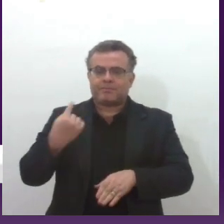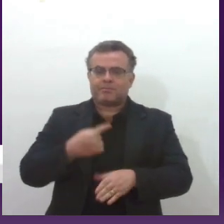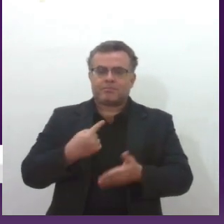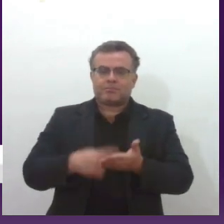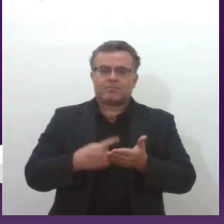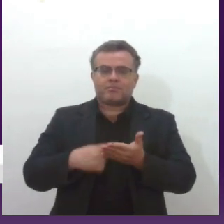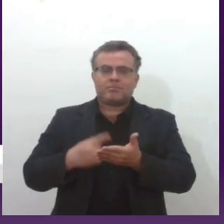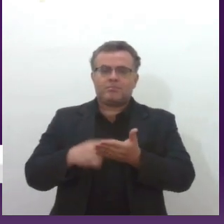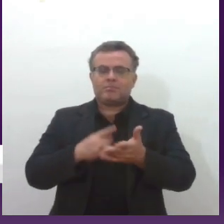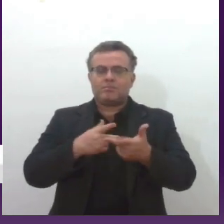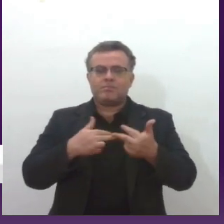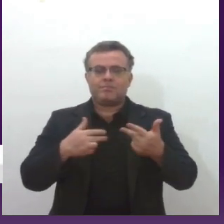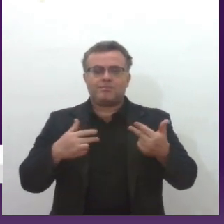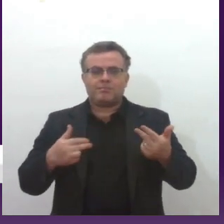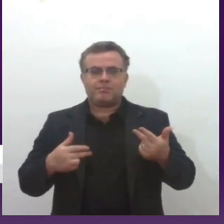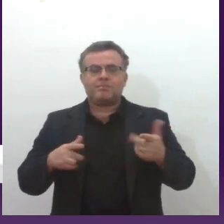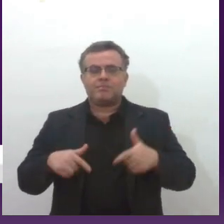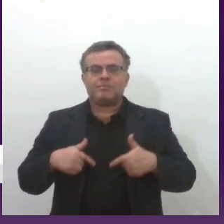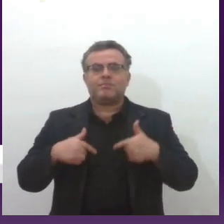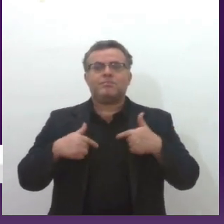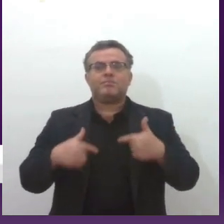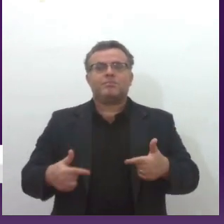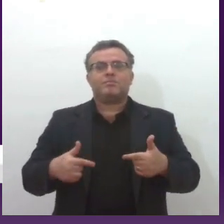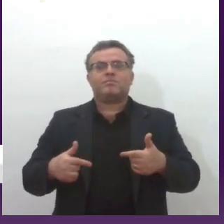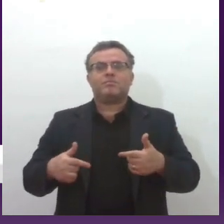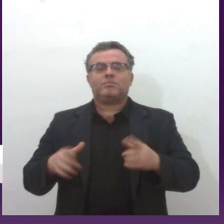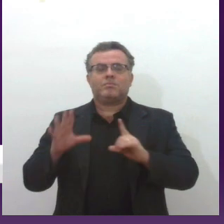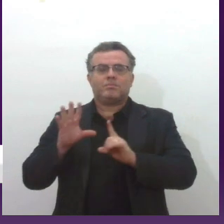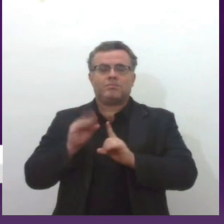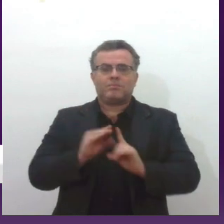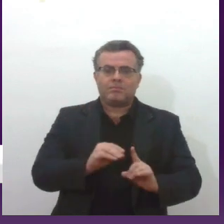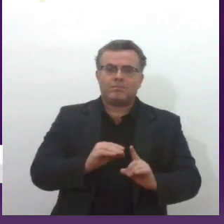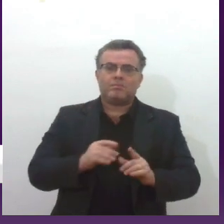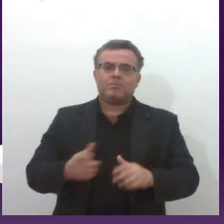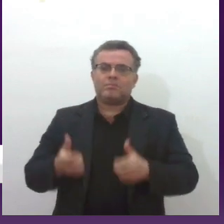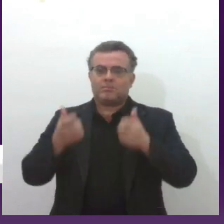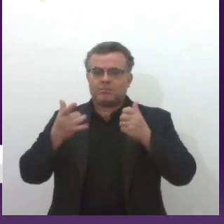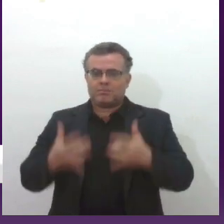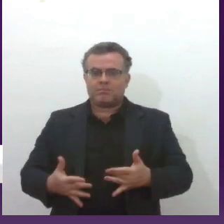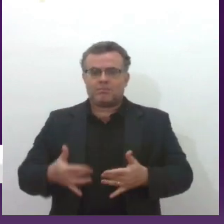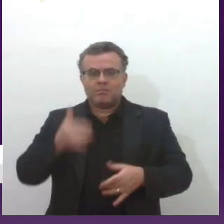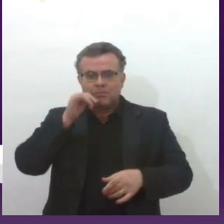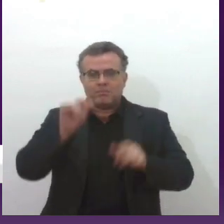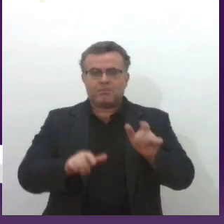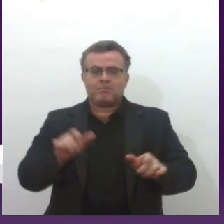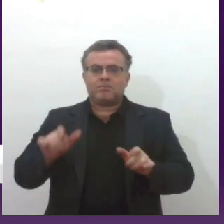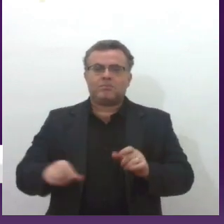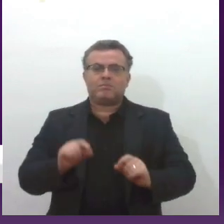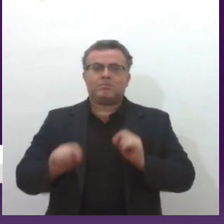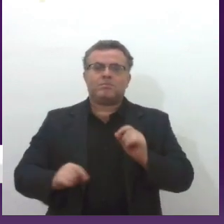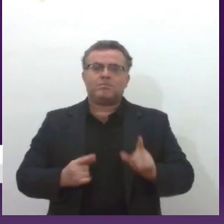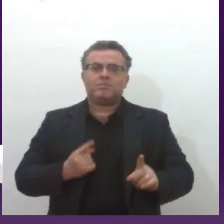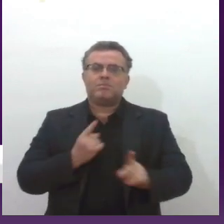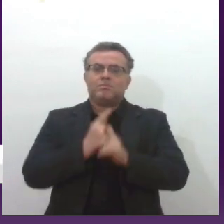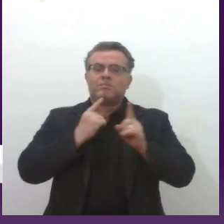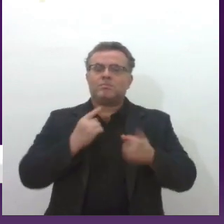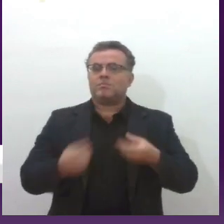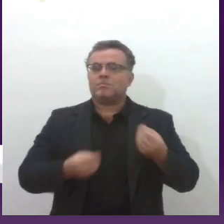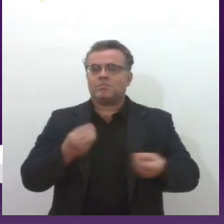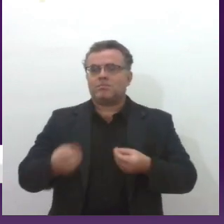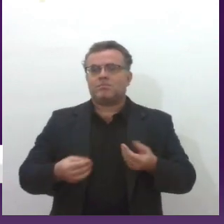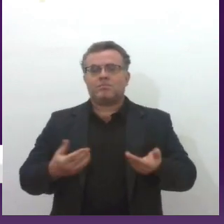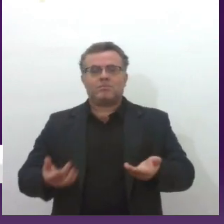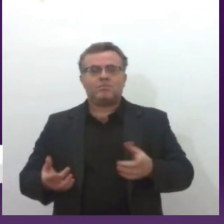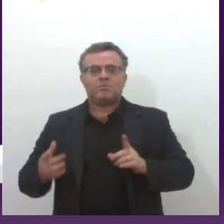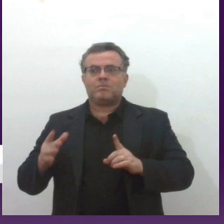mecanismos de combater o assédio sexual, a gente explica para a nossa militar como identificar um assédio sexual, um assédio